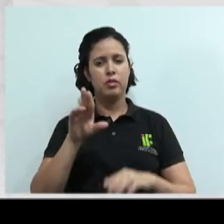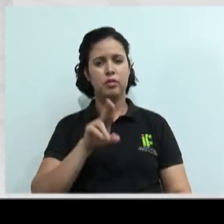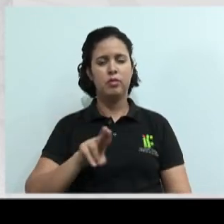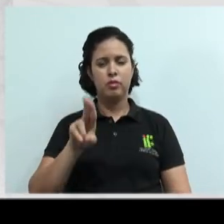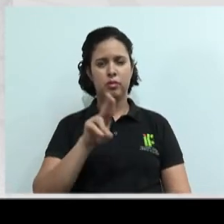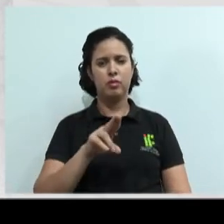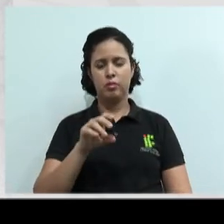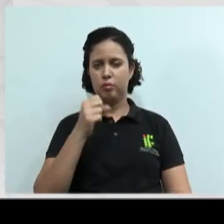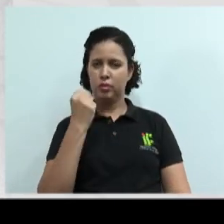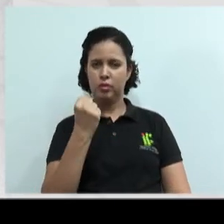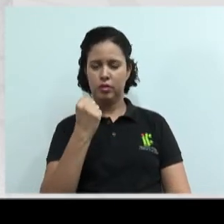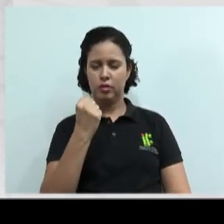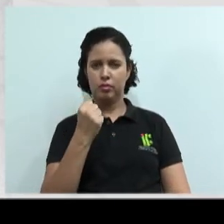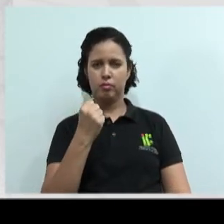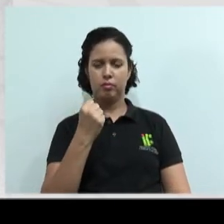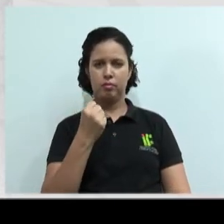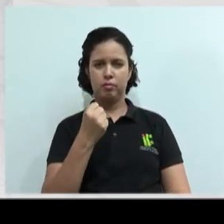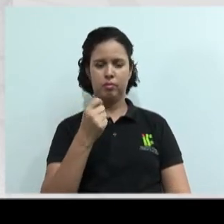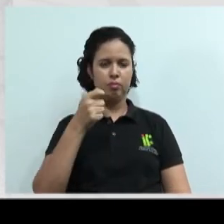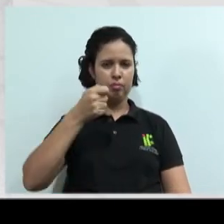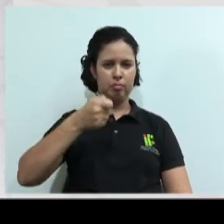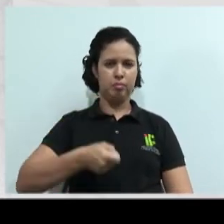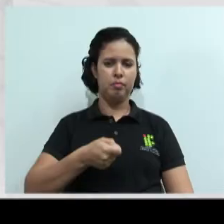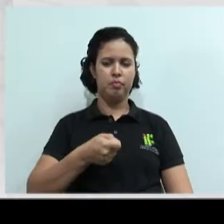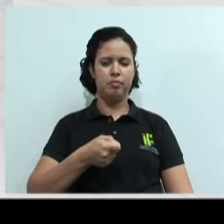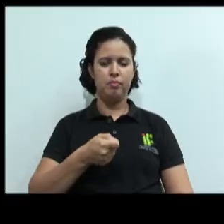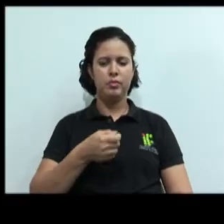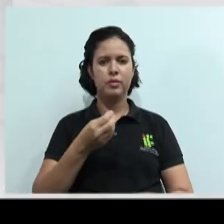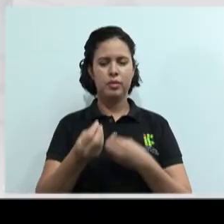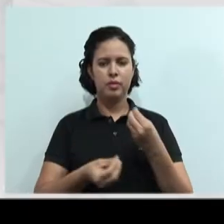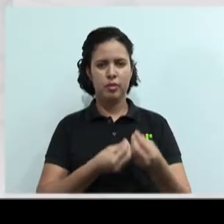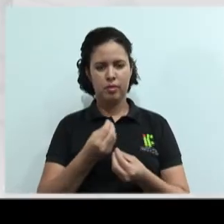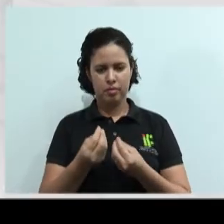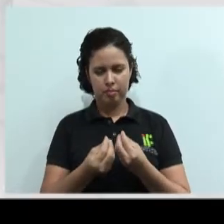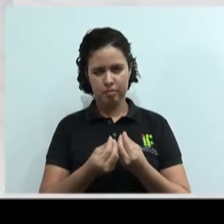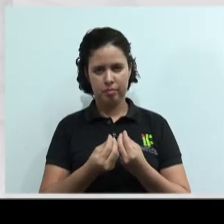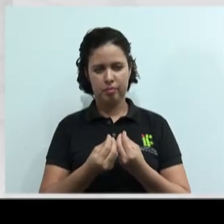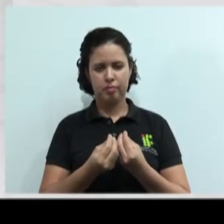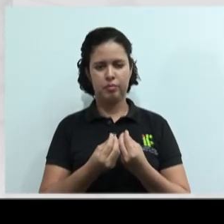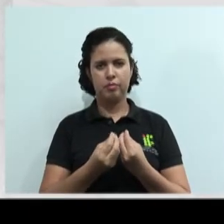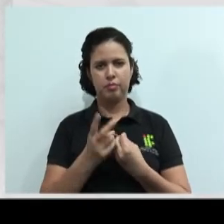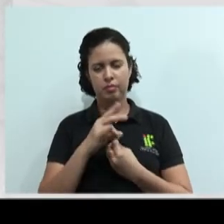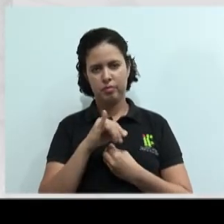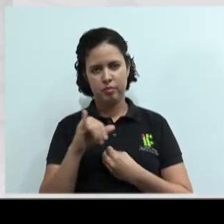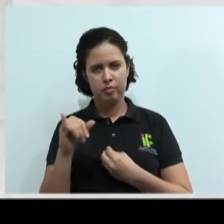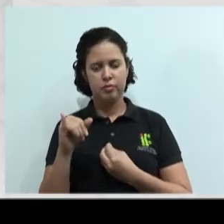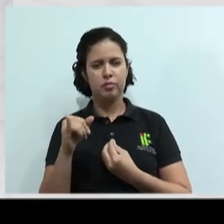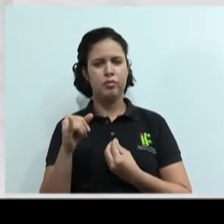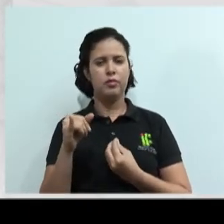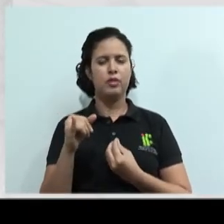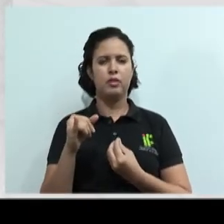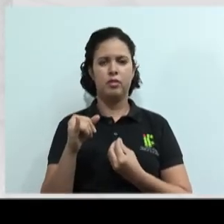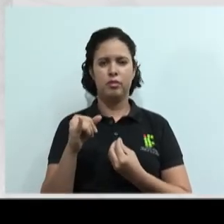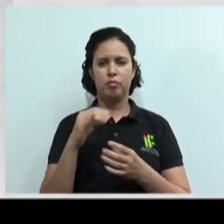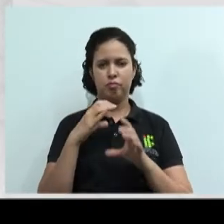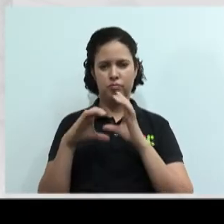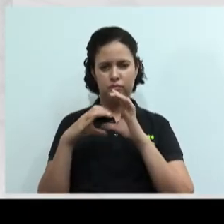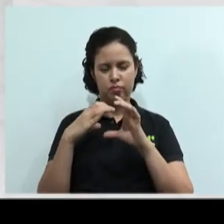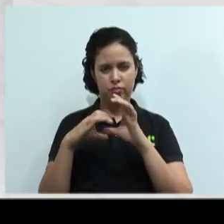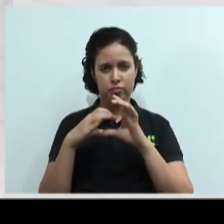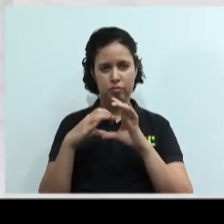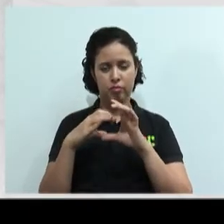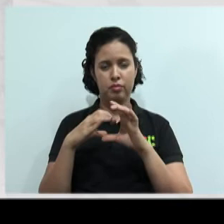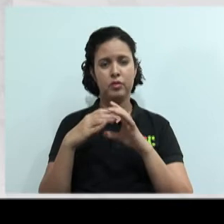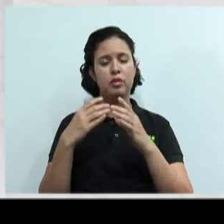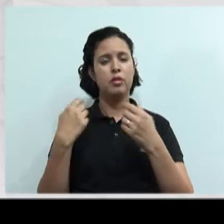o poder e a pressão para conseguir isso. E como é que, professor, eu vou lidar com o negociador assertivo? Primeiro,